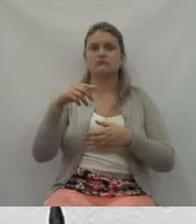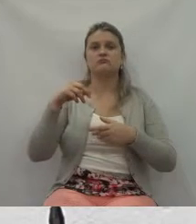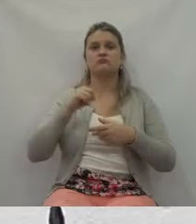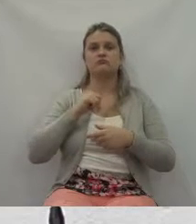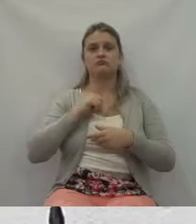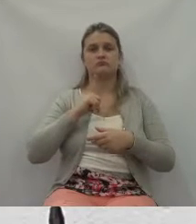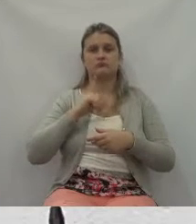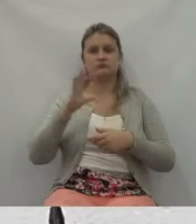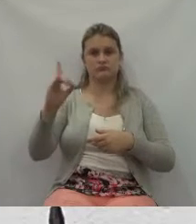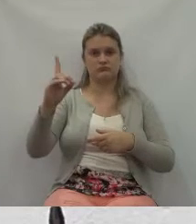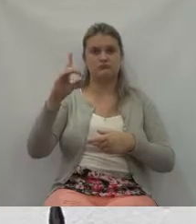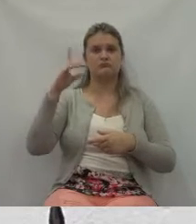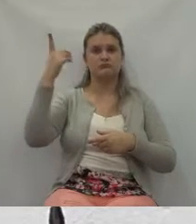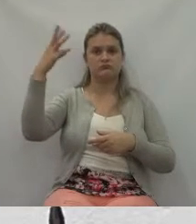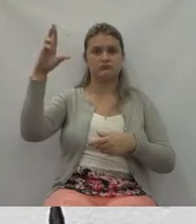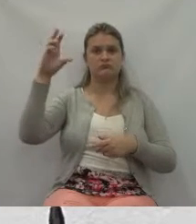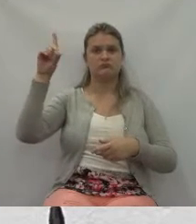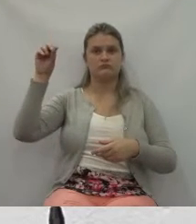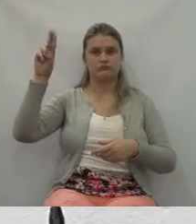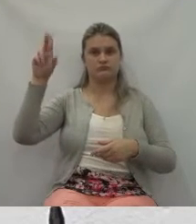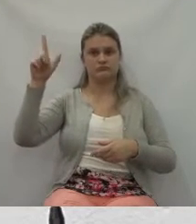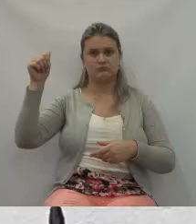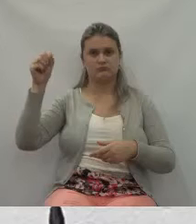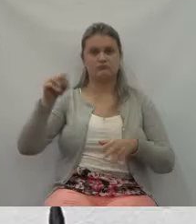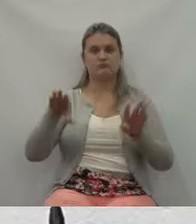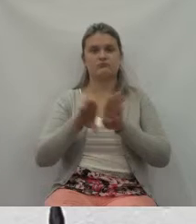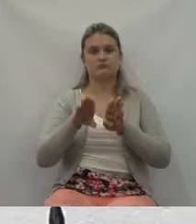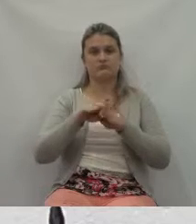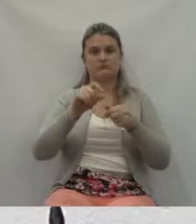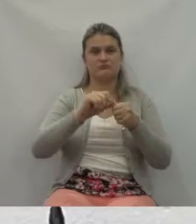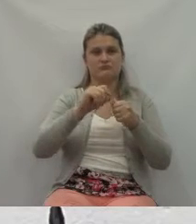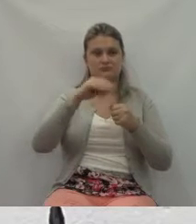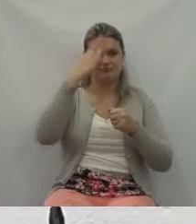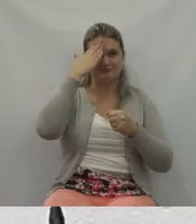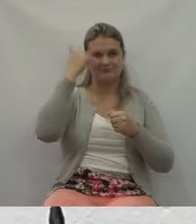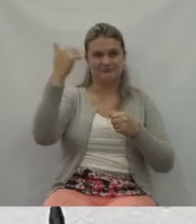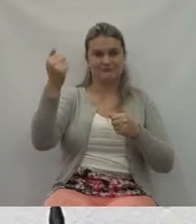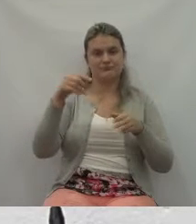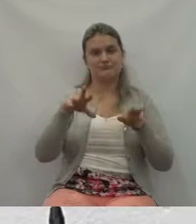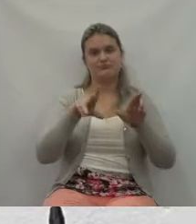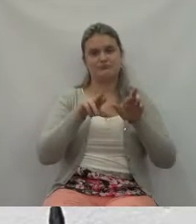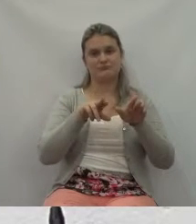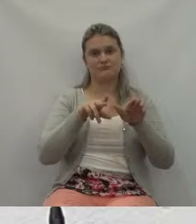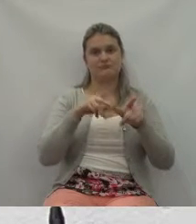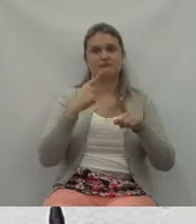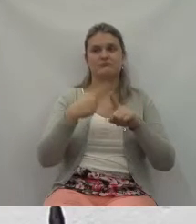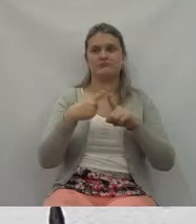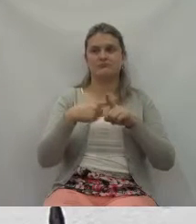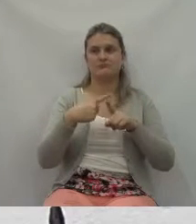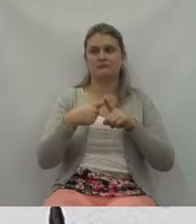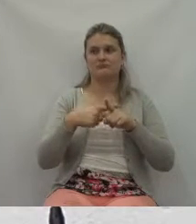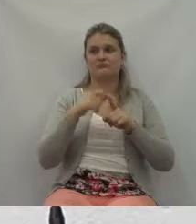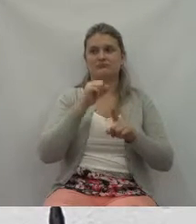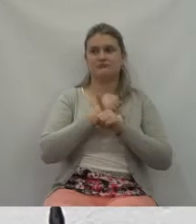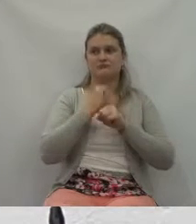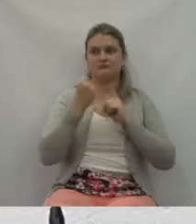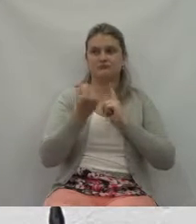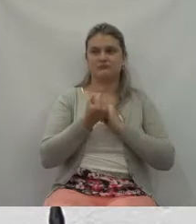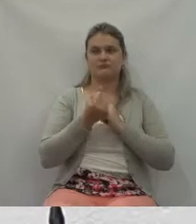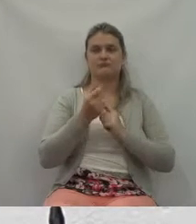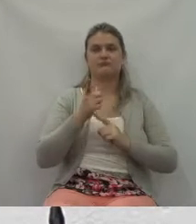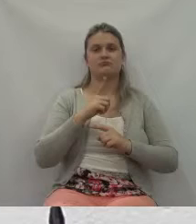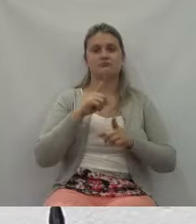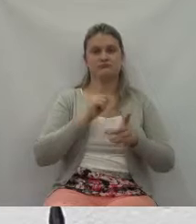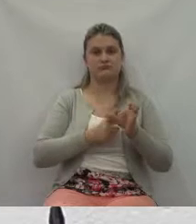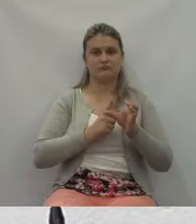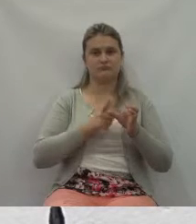um dia daqui, também será homenageado dessa forma, porque a sociedade reconhece o belo trabalho que nós temos